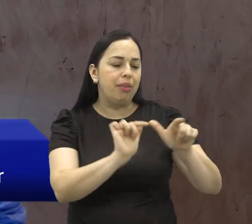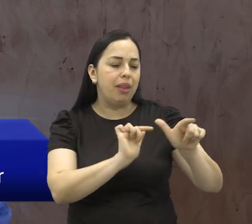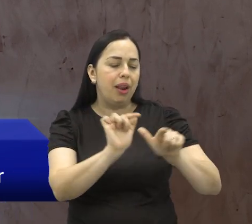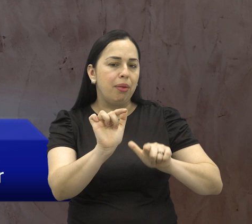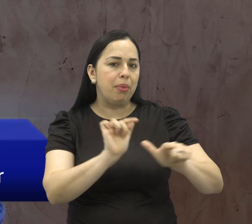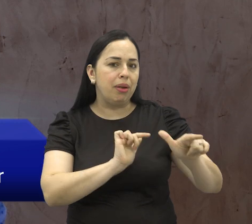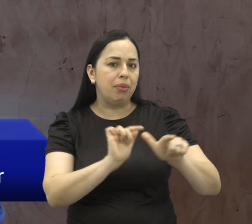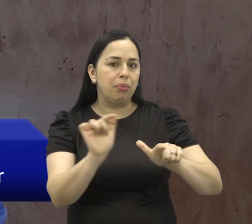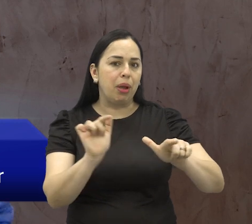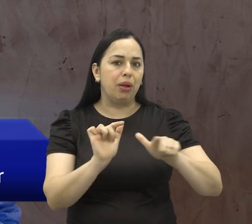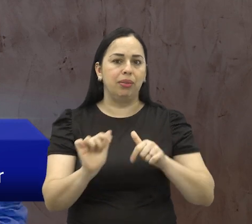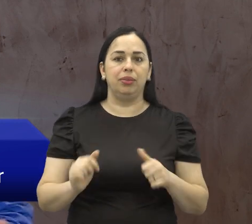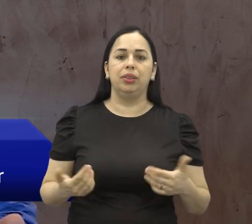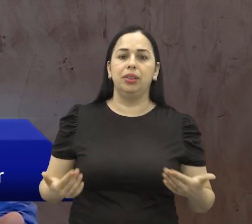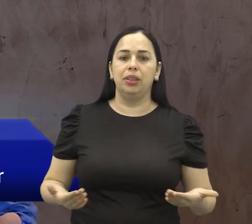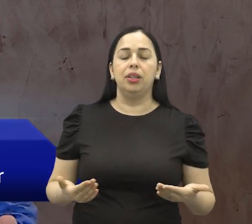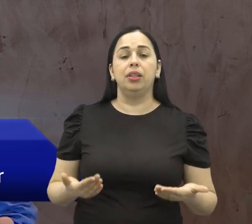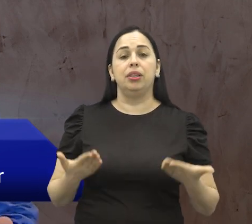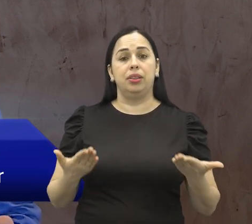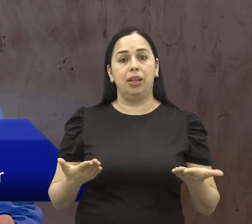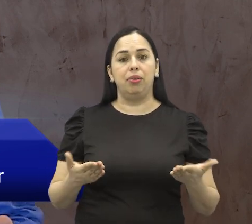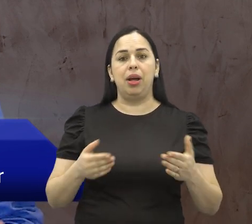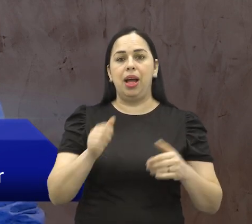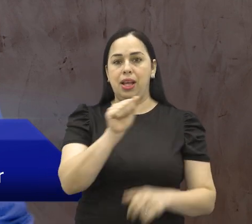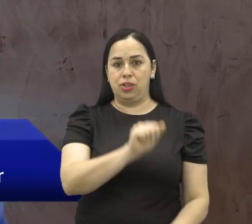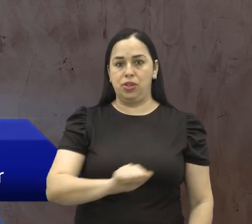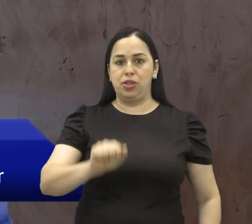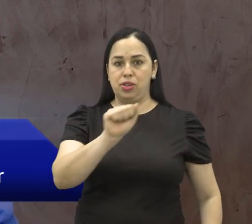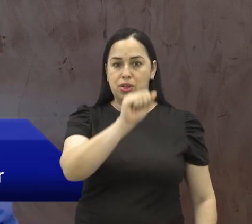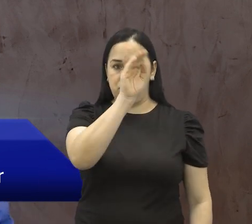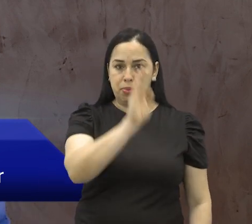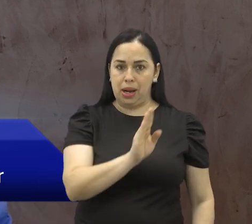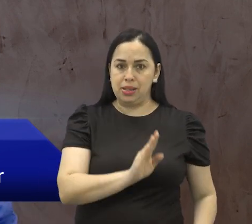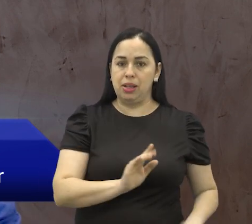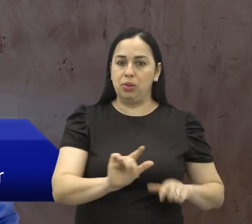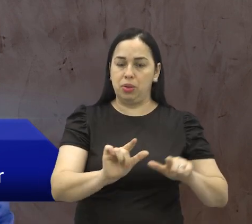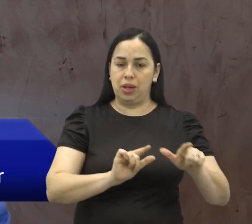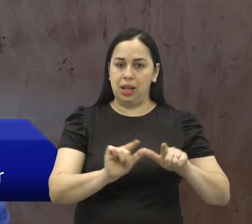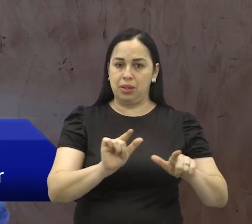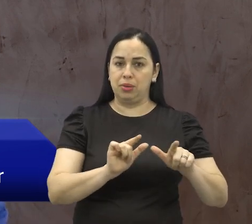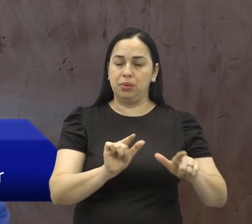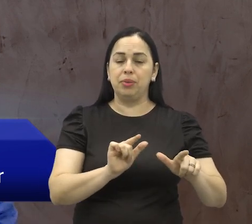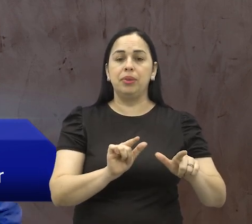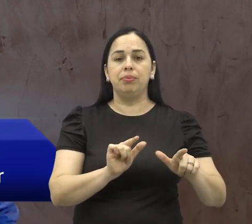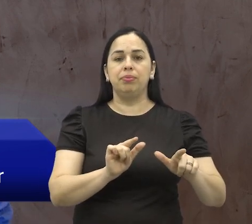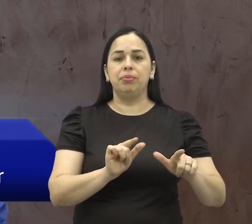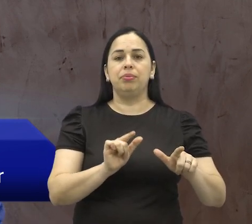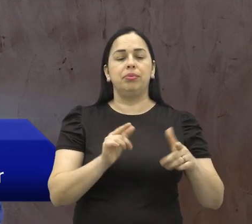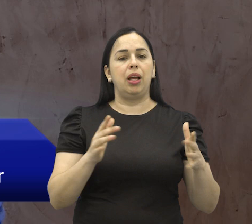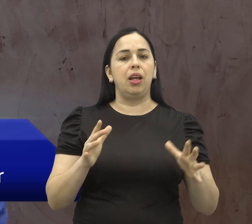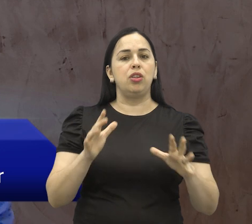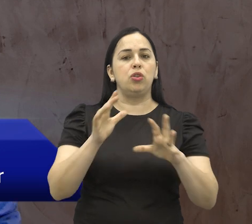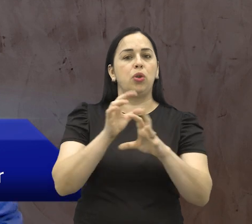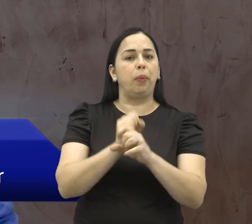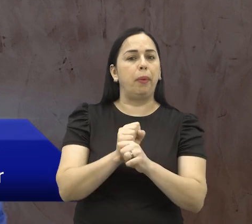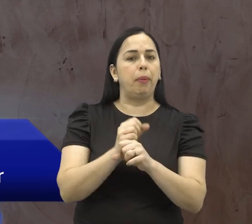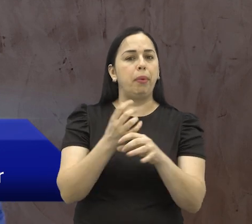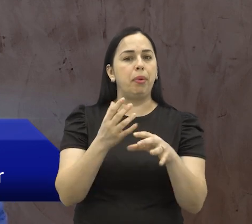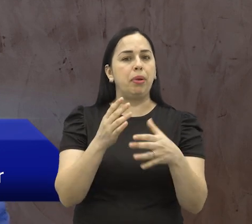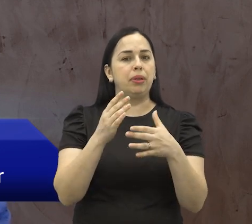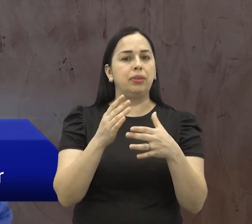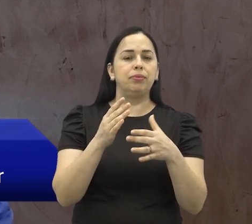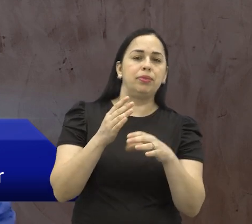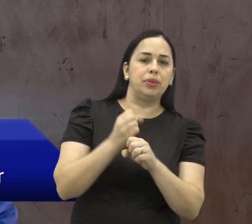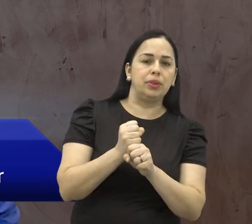de emprego. De acordo com a Associação Brasileira do Trabalho Temporário, a estimativa é que